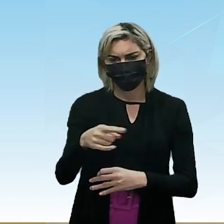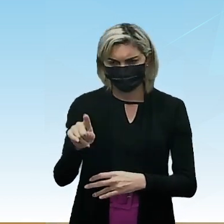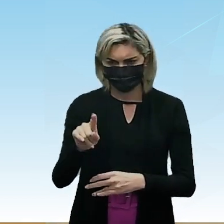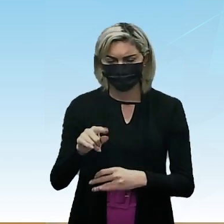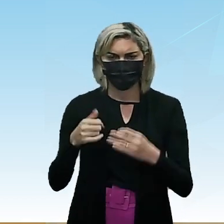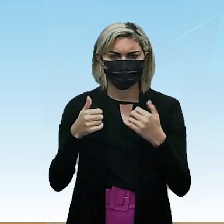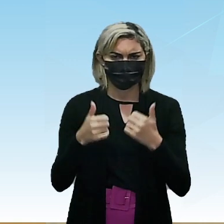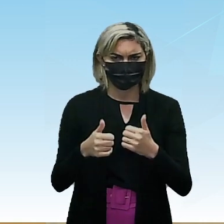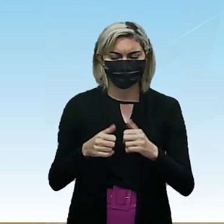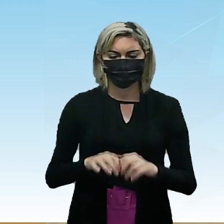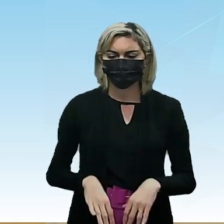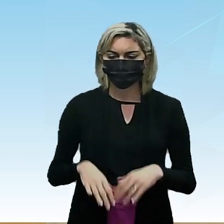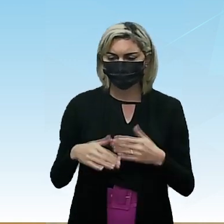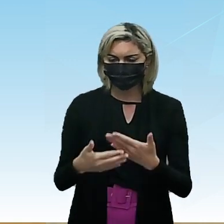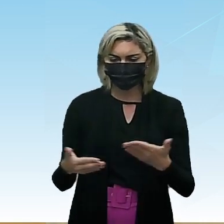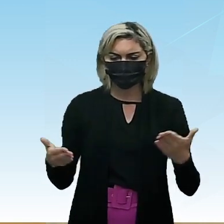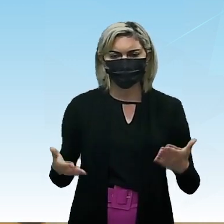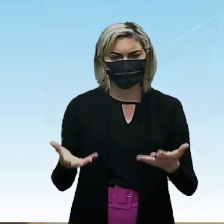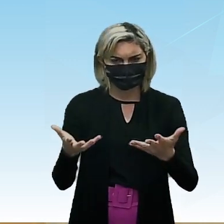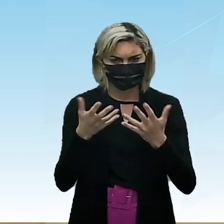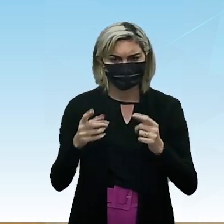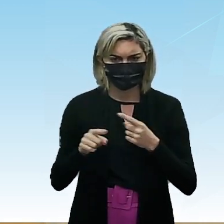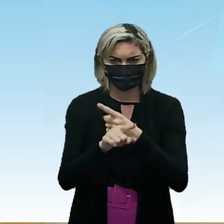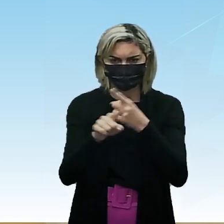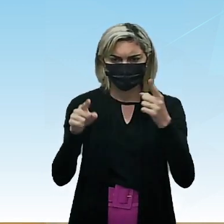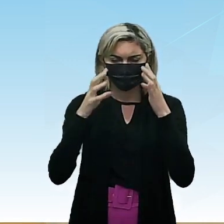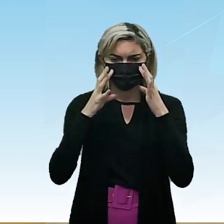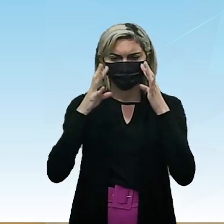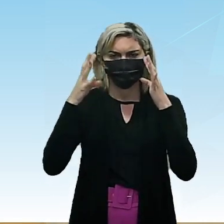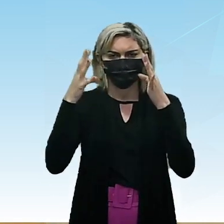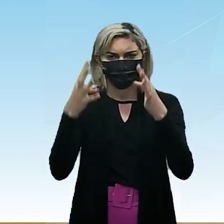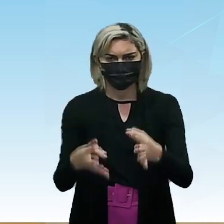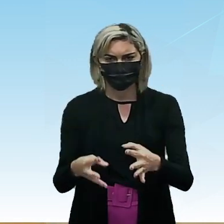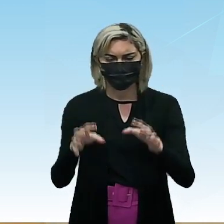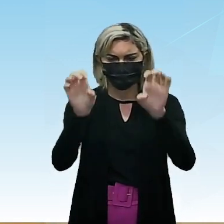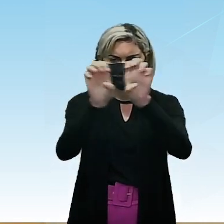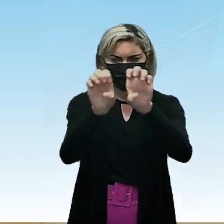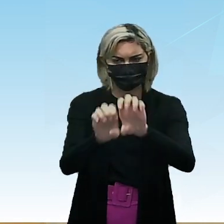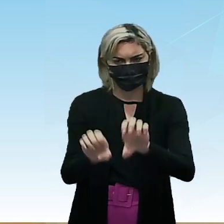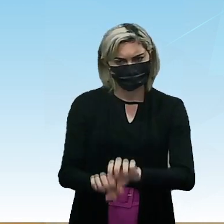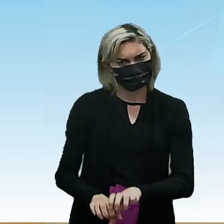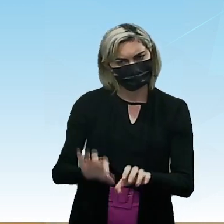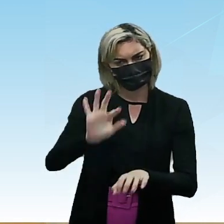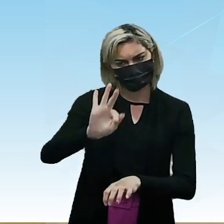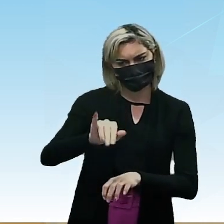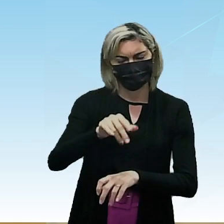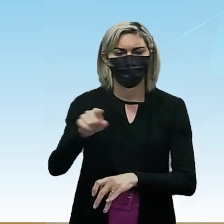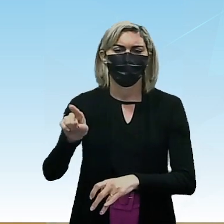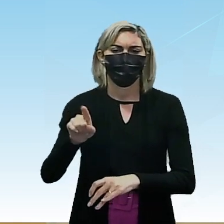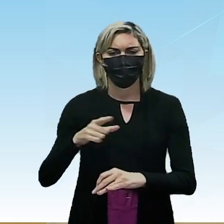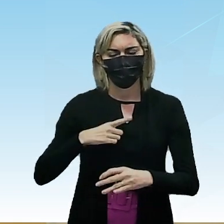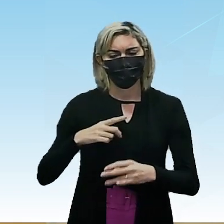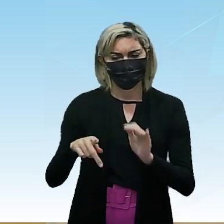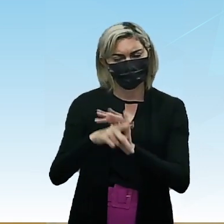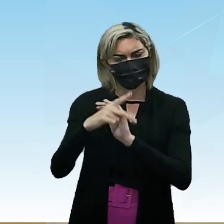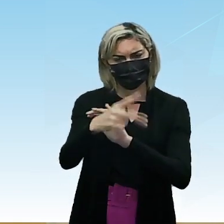Beleza? Então de antemão Eu quero que vocês prestem atenção Na estrutura da função E nas